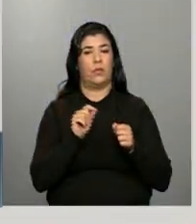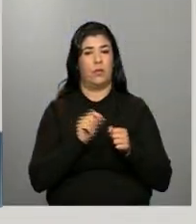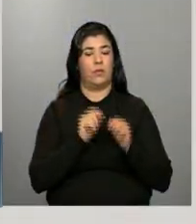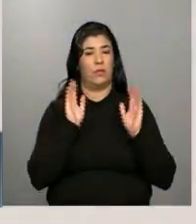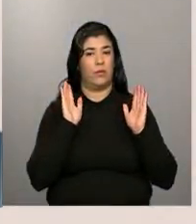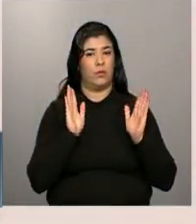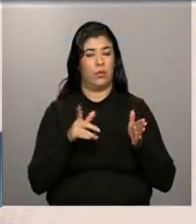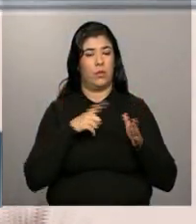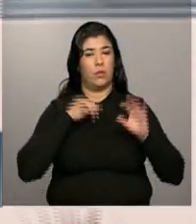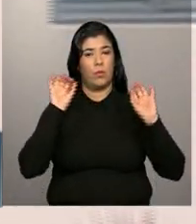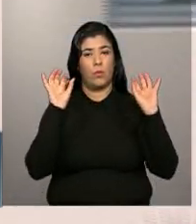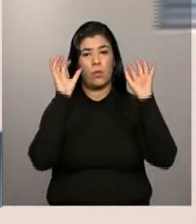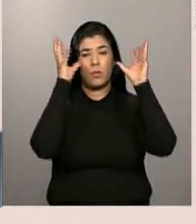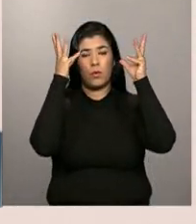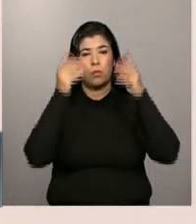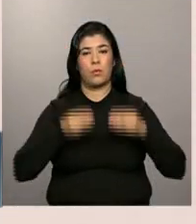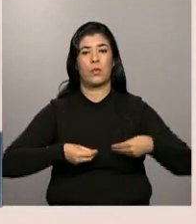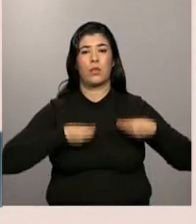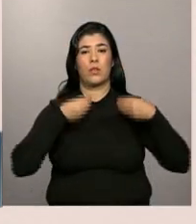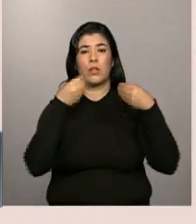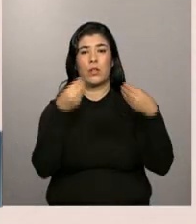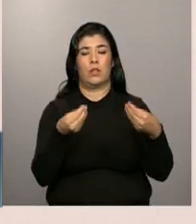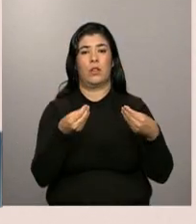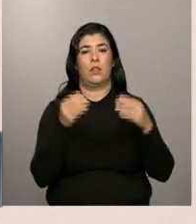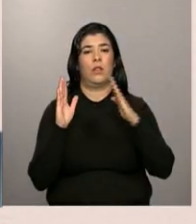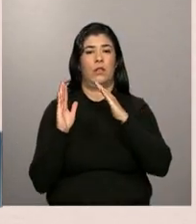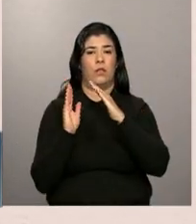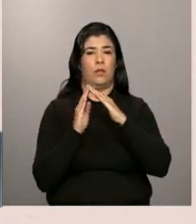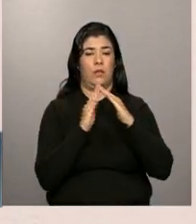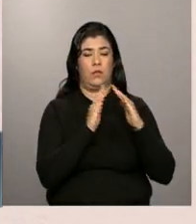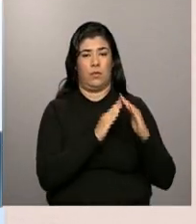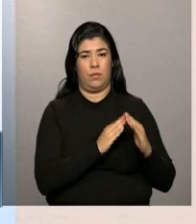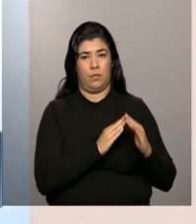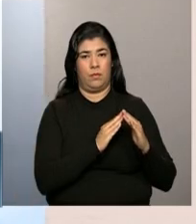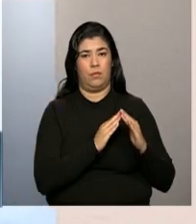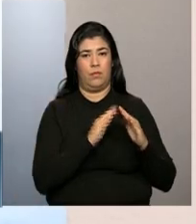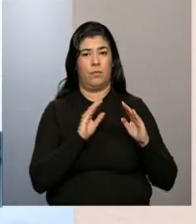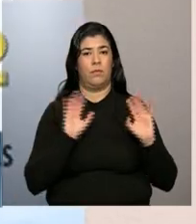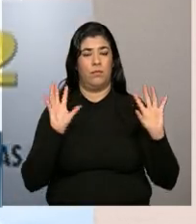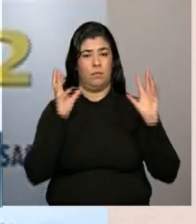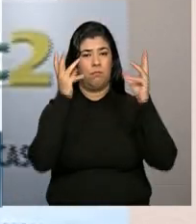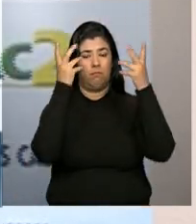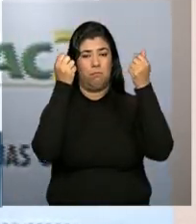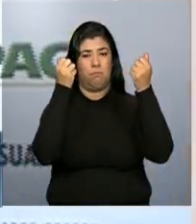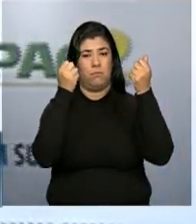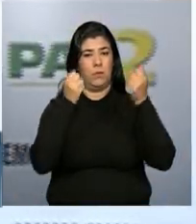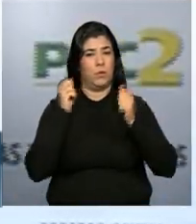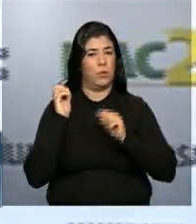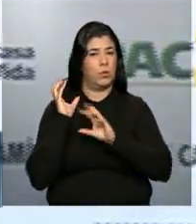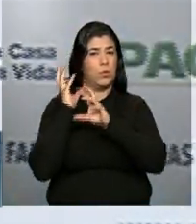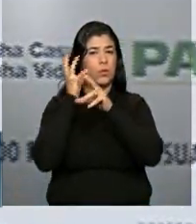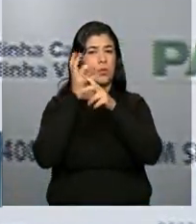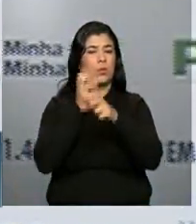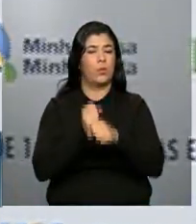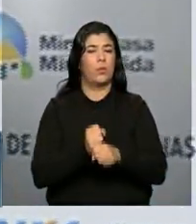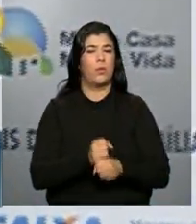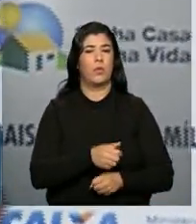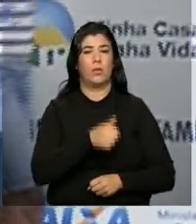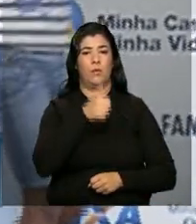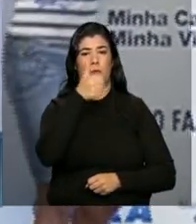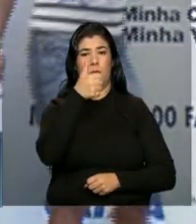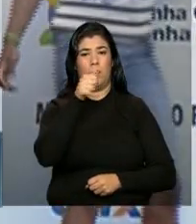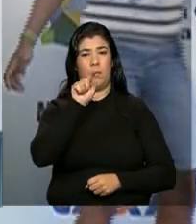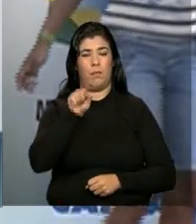pouquinho uma cerimônia de entrega das unidades habitacionais. Ao todo, hoje serão entregues 1